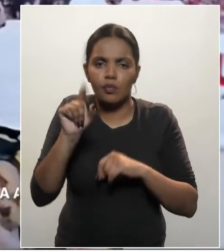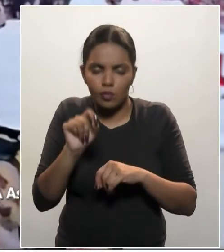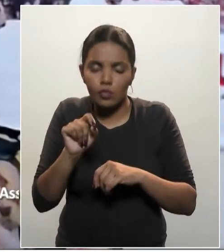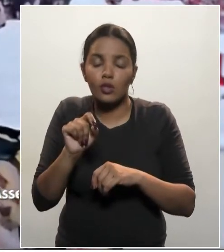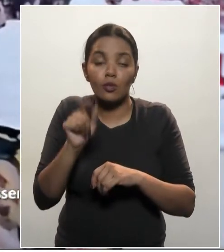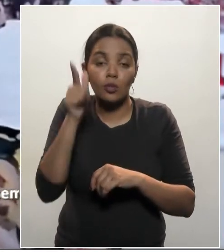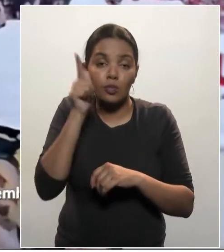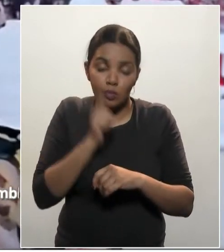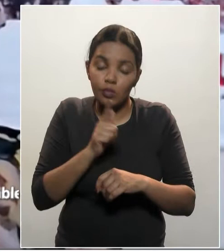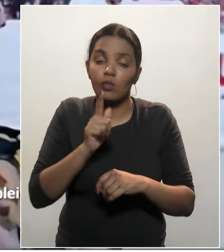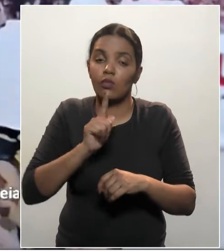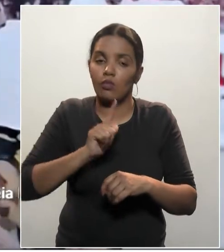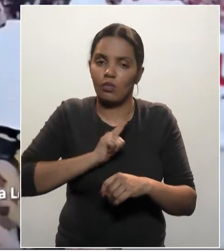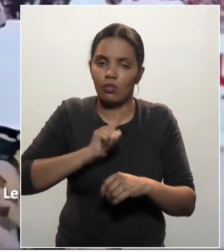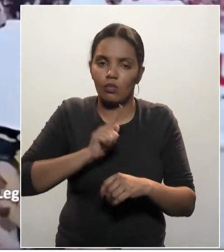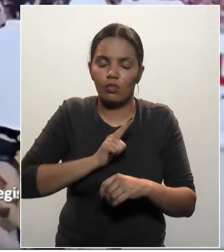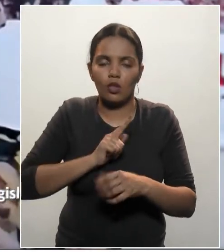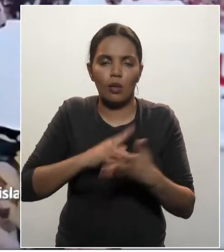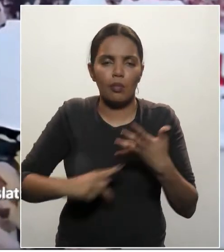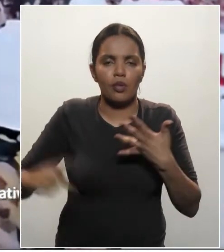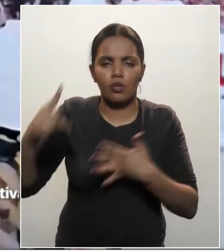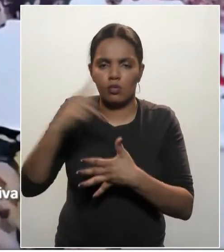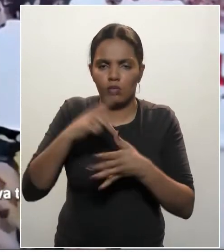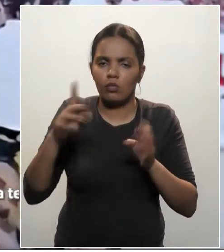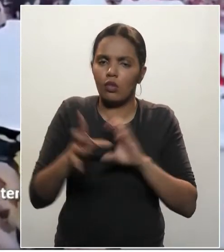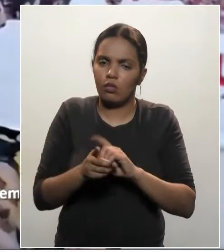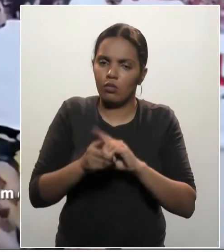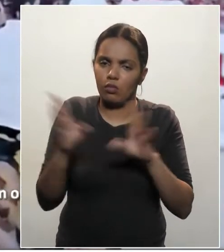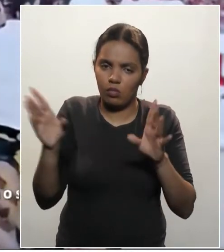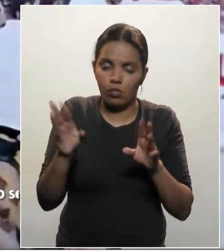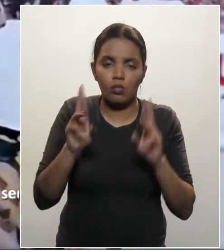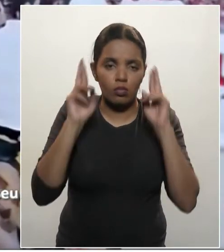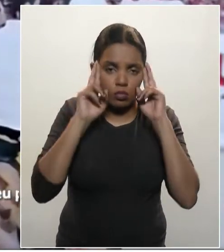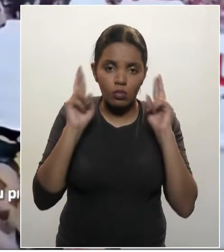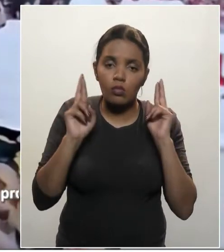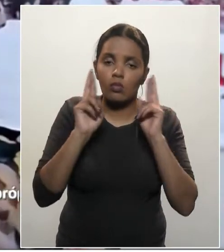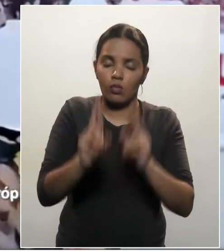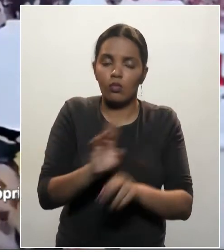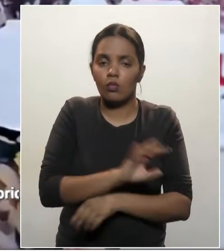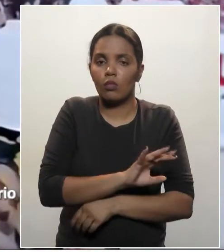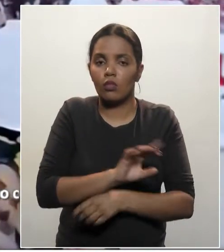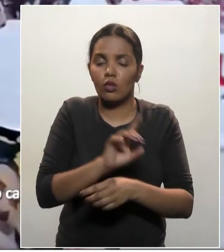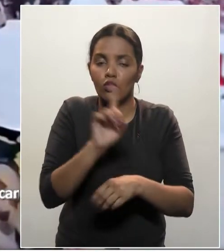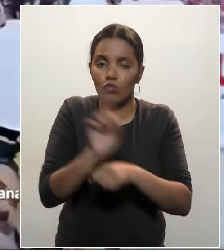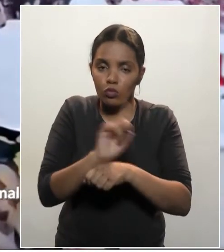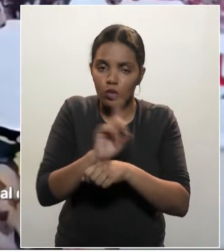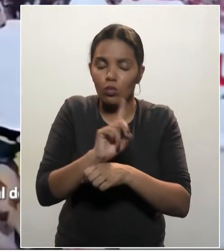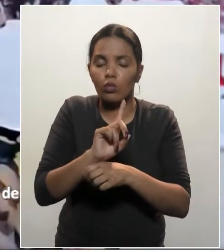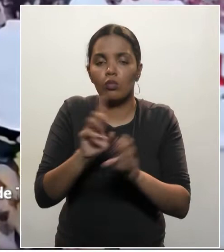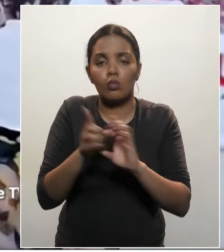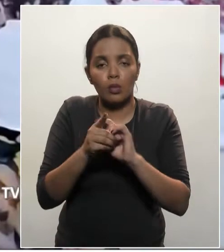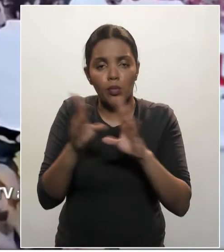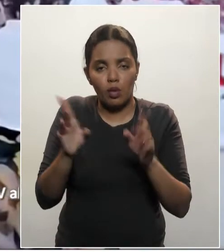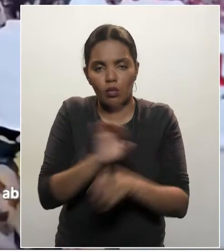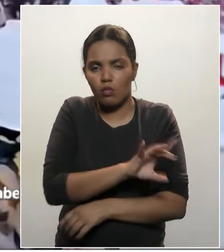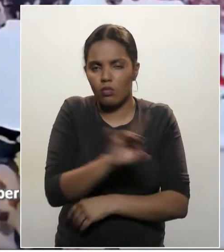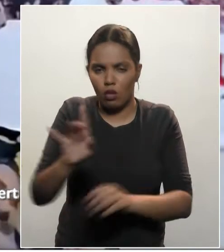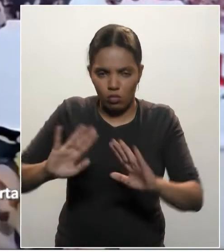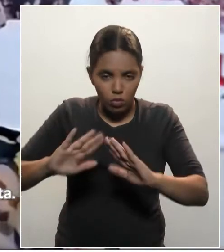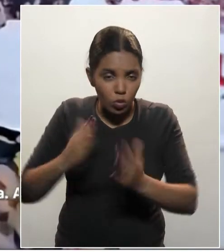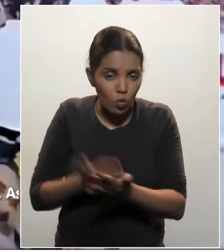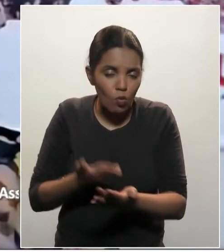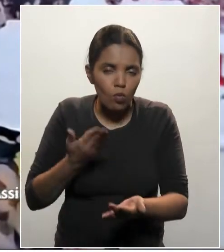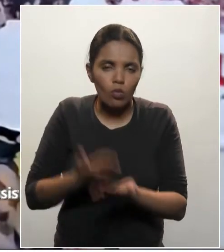prevalecer a questão da democracia, respeitar aqui a gestão democrática nas escolas. Então, gostaríamos muito de poder